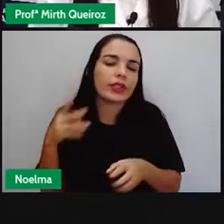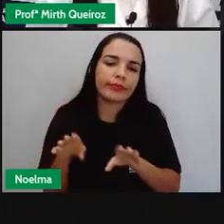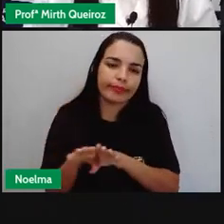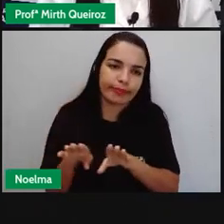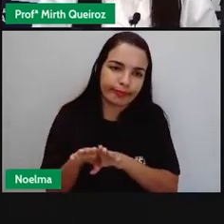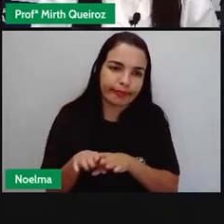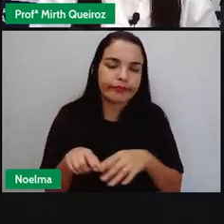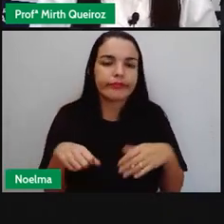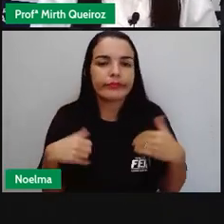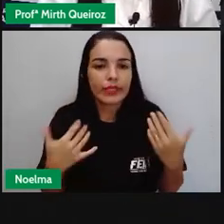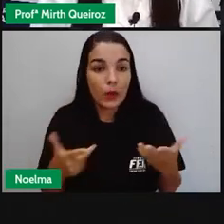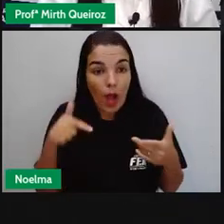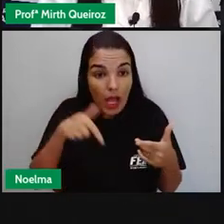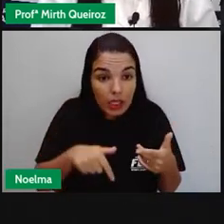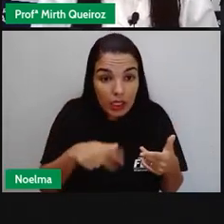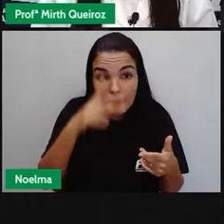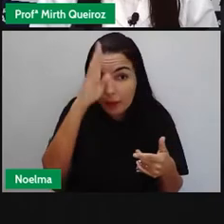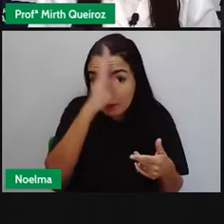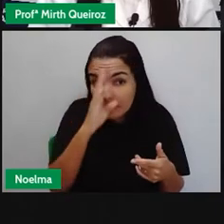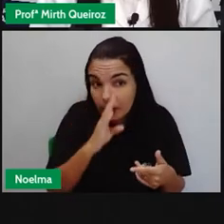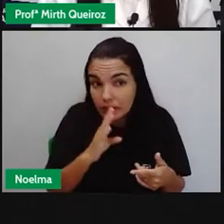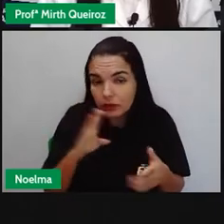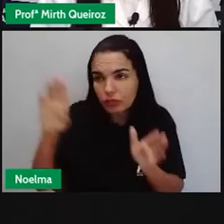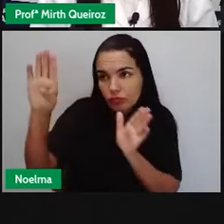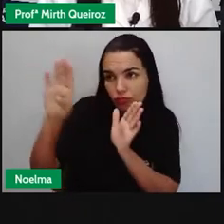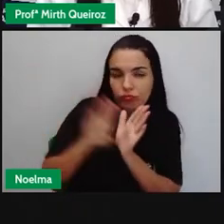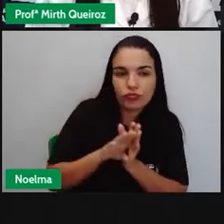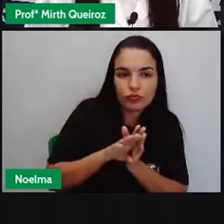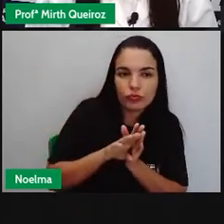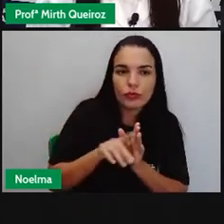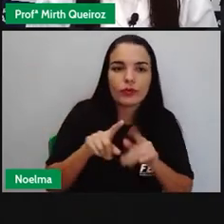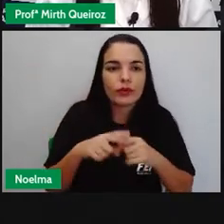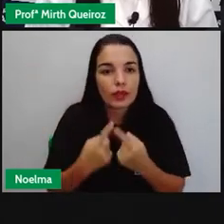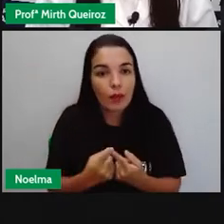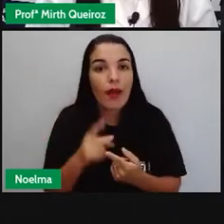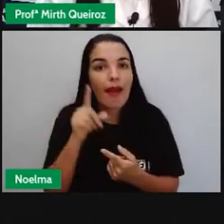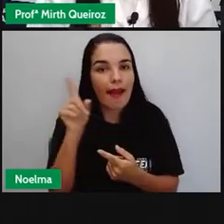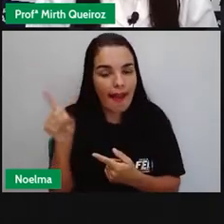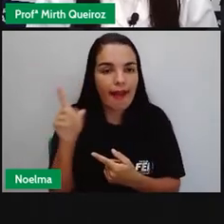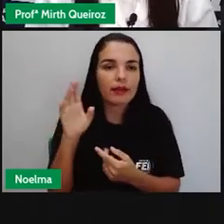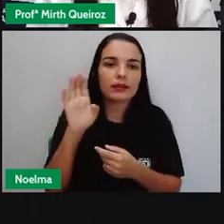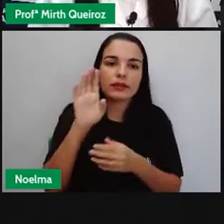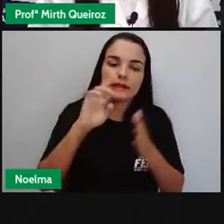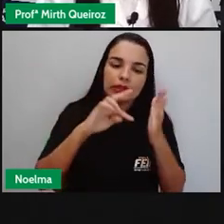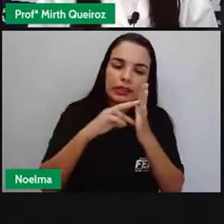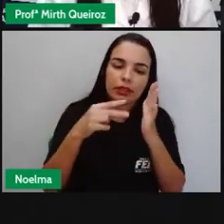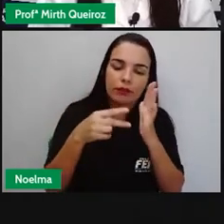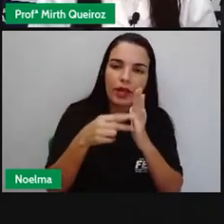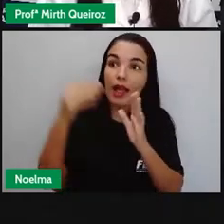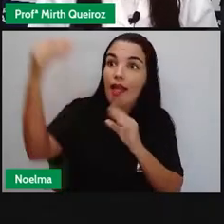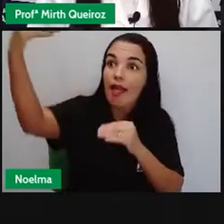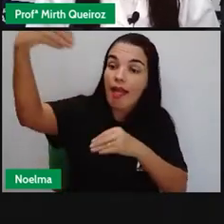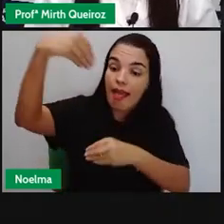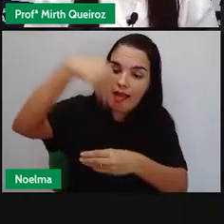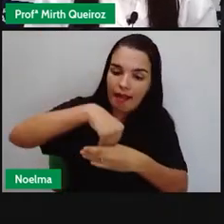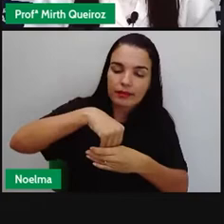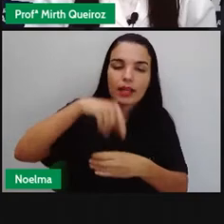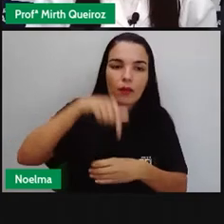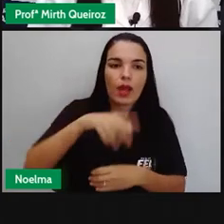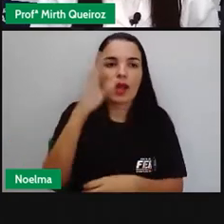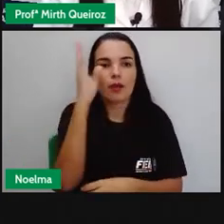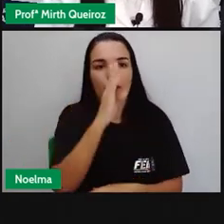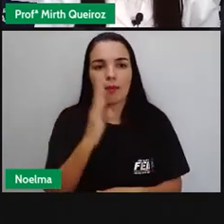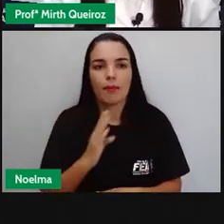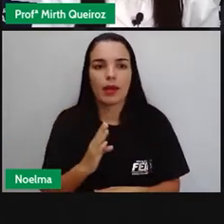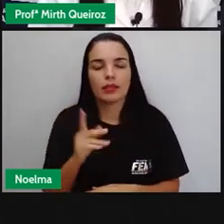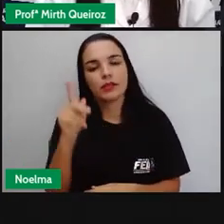no caso, se falou de Brasil, para o Brasil, né? Então, o imigrante é aquele que entra num país. Lembrando que é